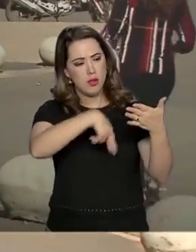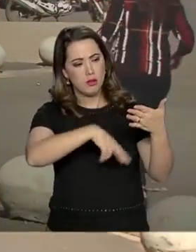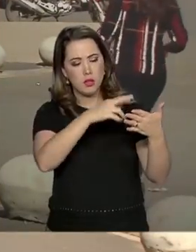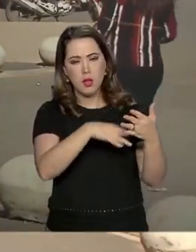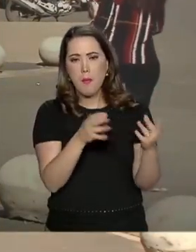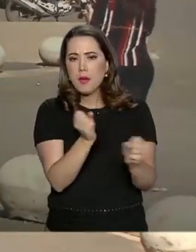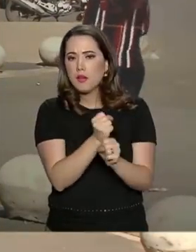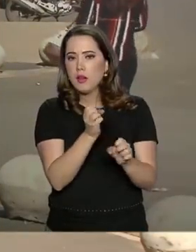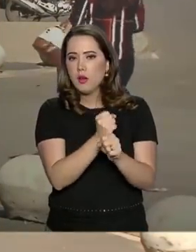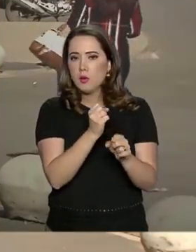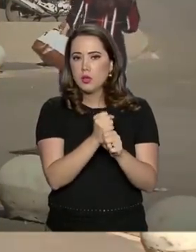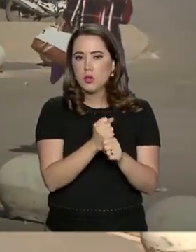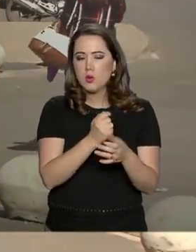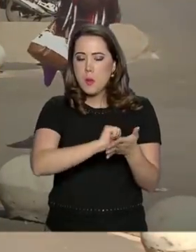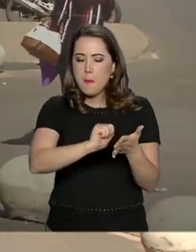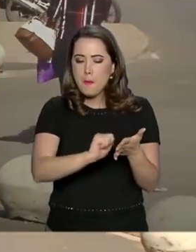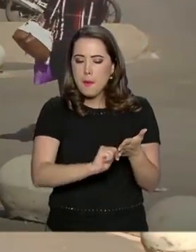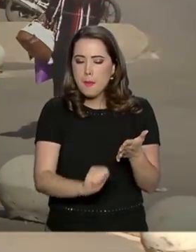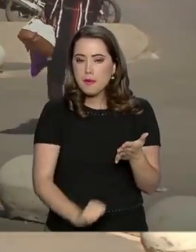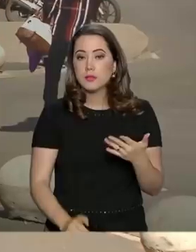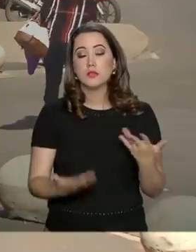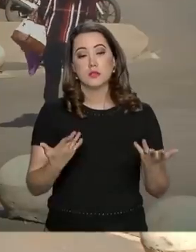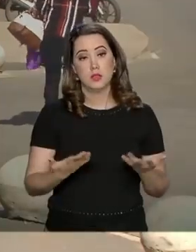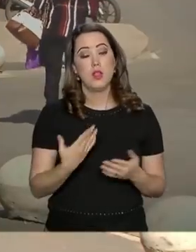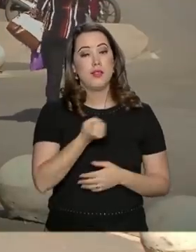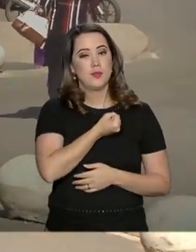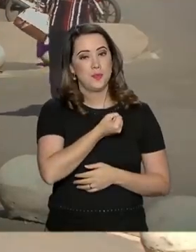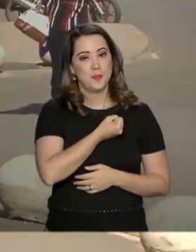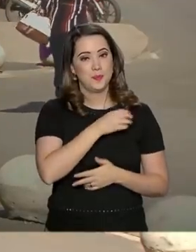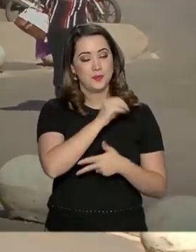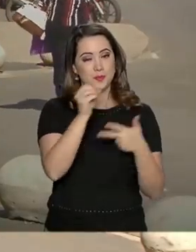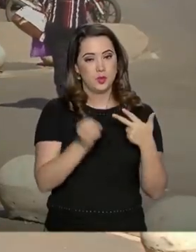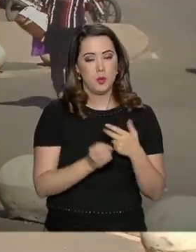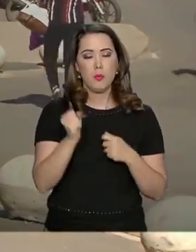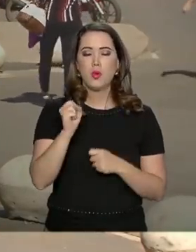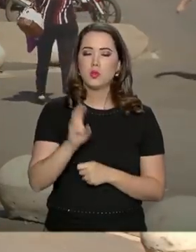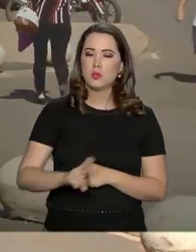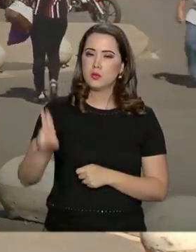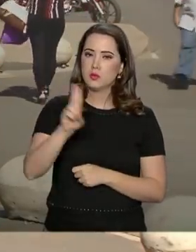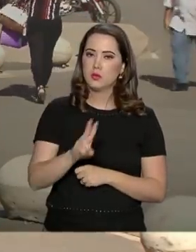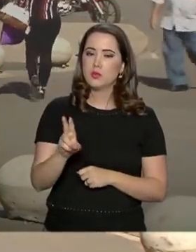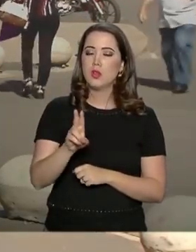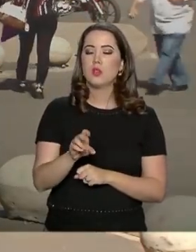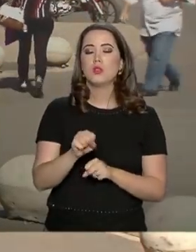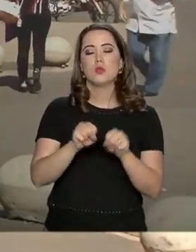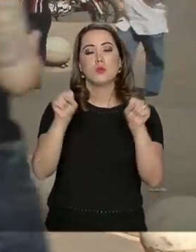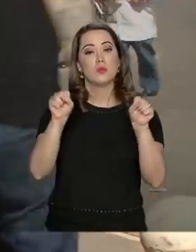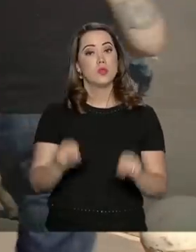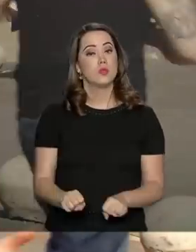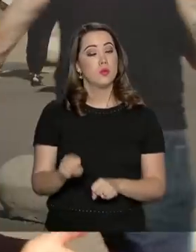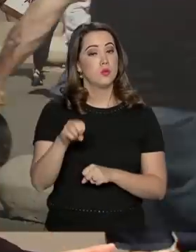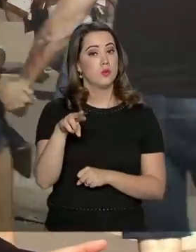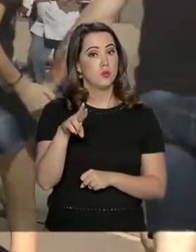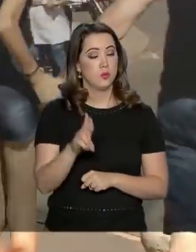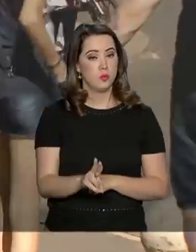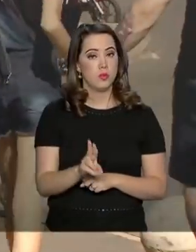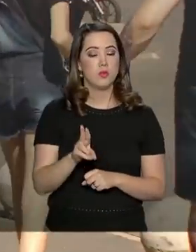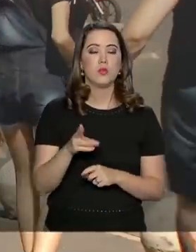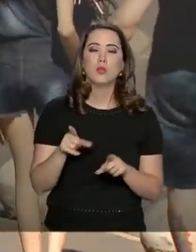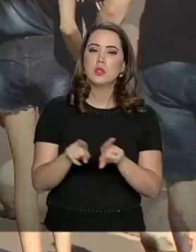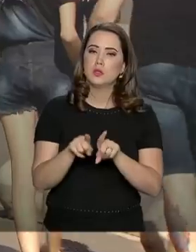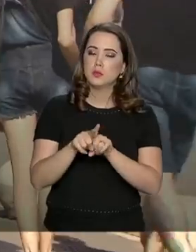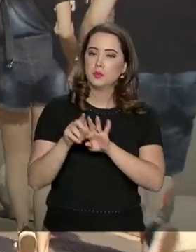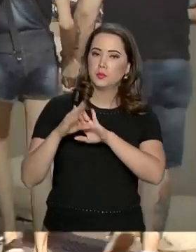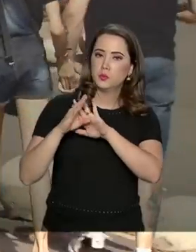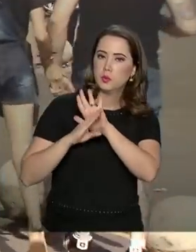cálculos e linhas de rascunho para redação. As notas do Enem podem ser usadas no sistema de seleção unificada, o SISU, no